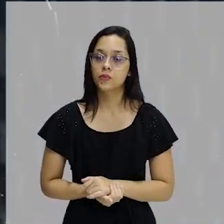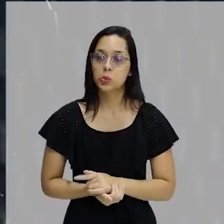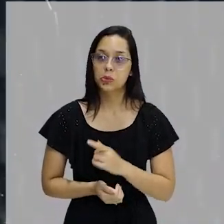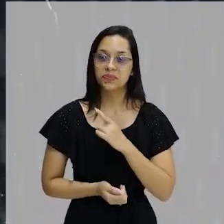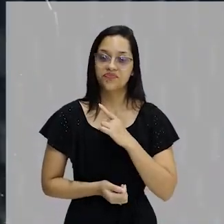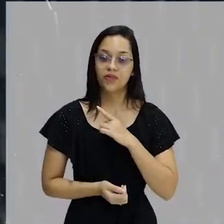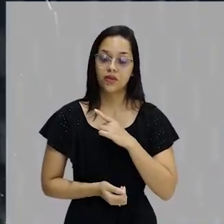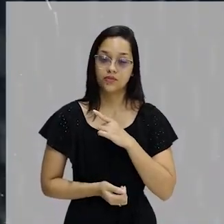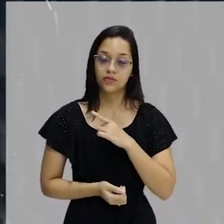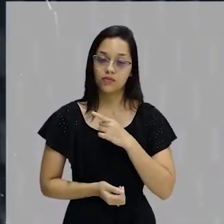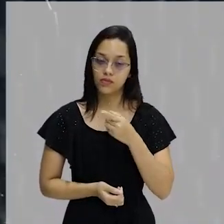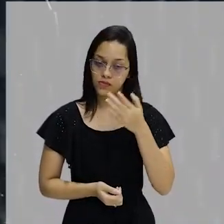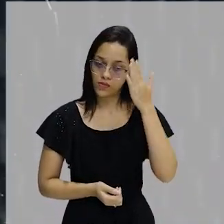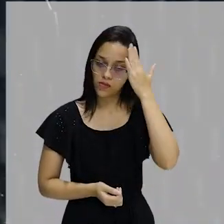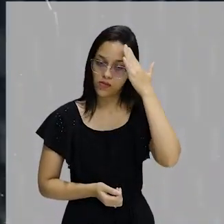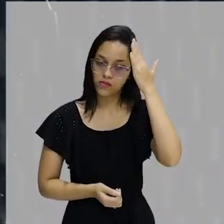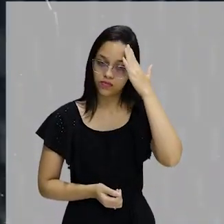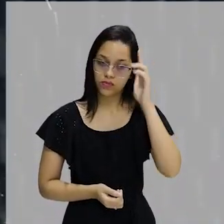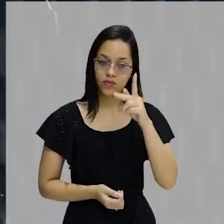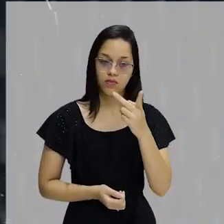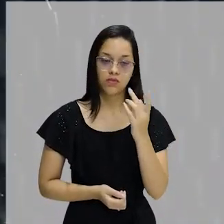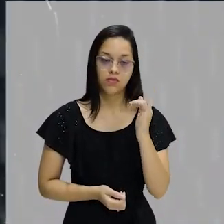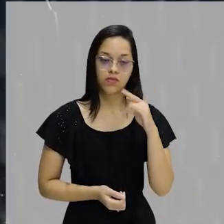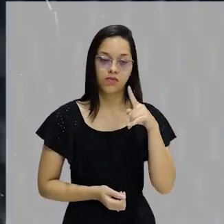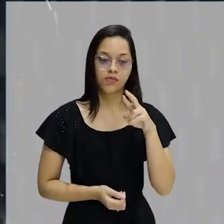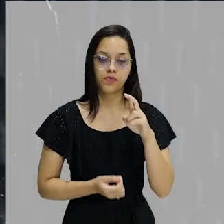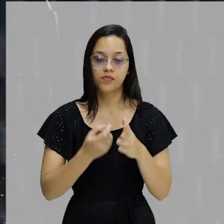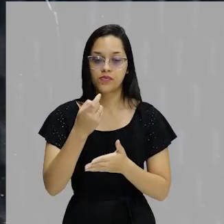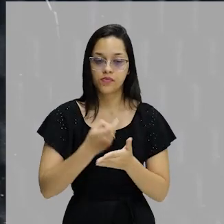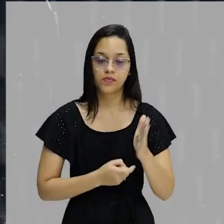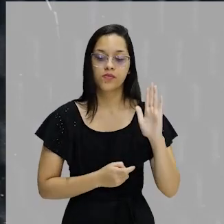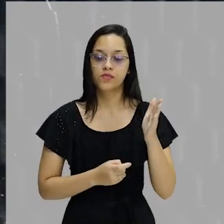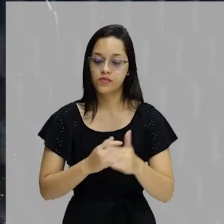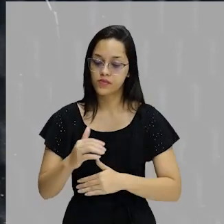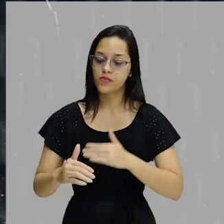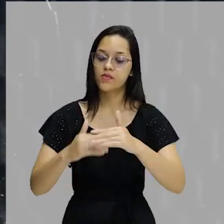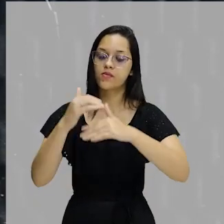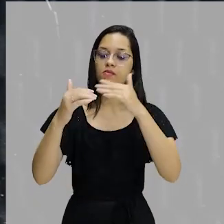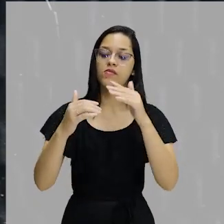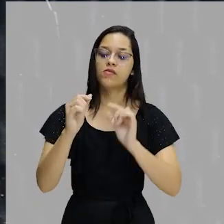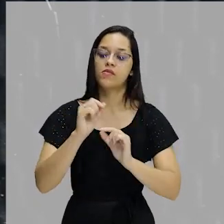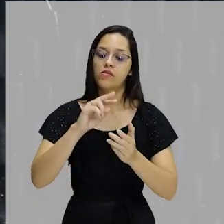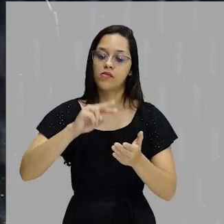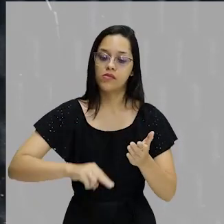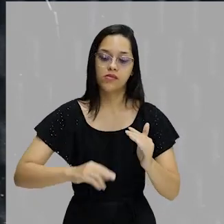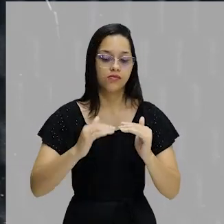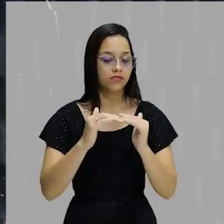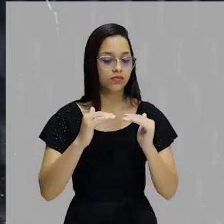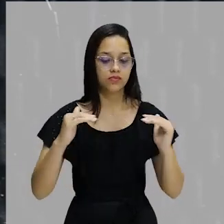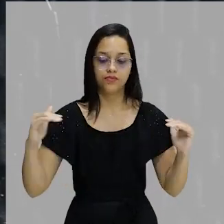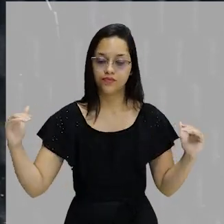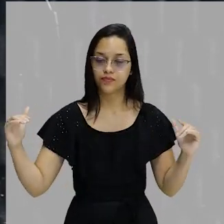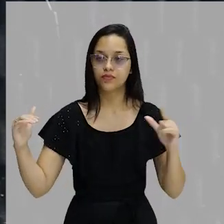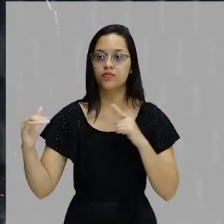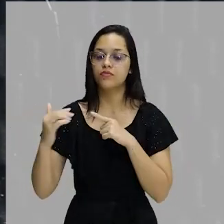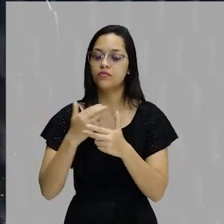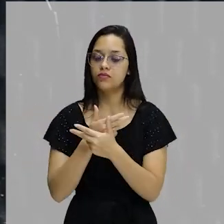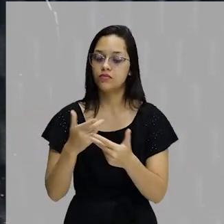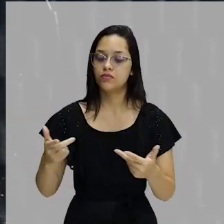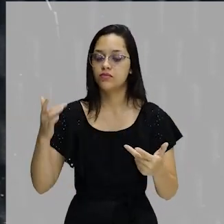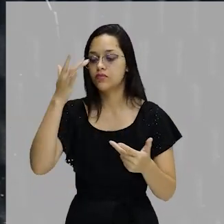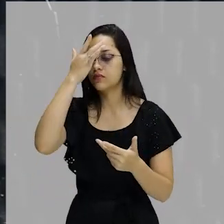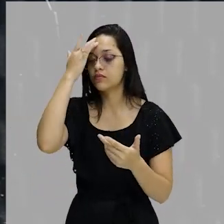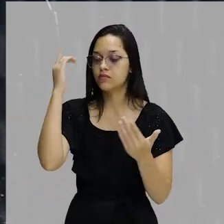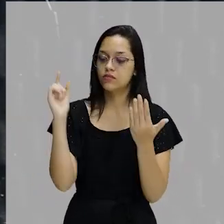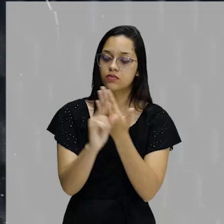Essa concepção aqui de hipertexto, ela reforça todo o conceito que nós já construímos. De leitura não linear, de vários autores que